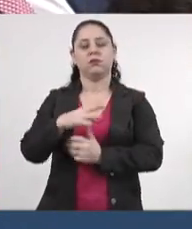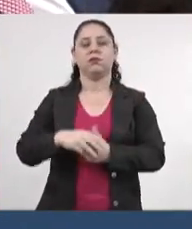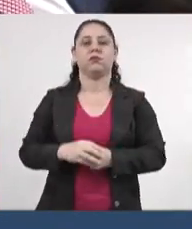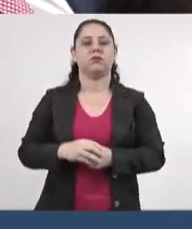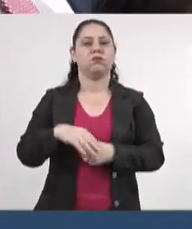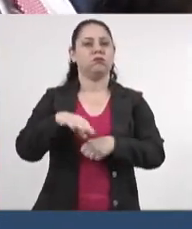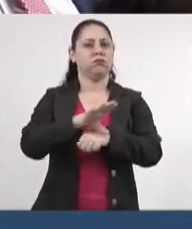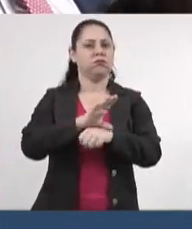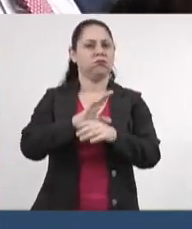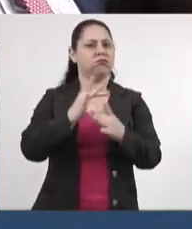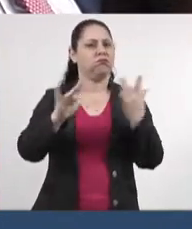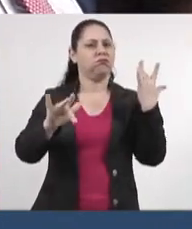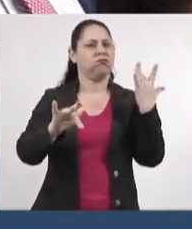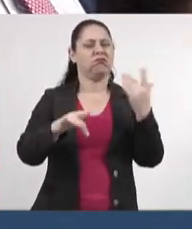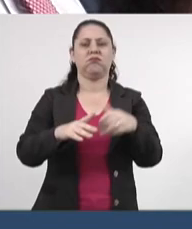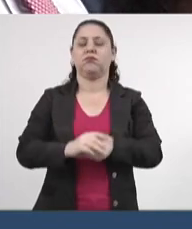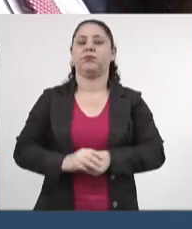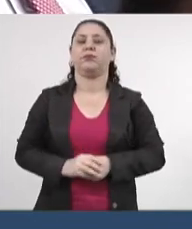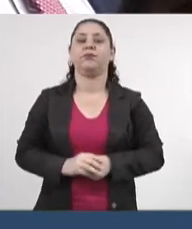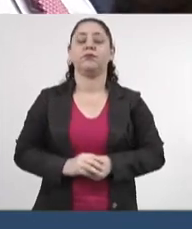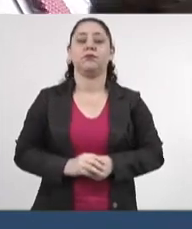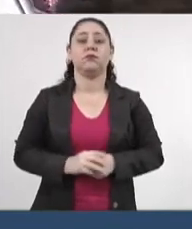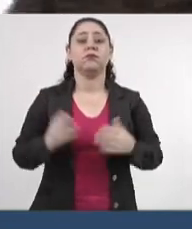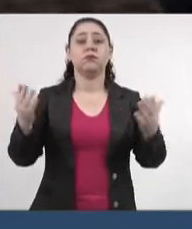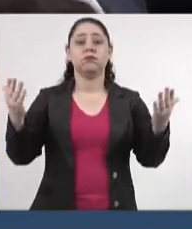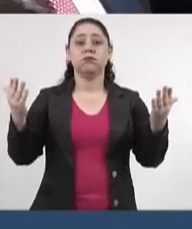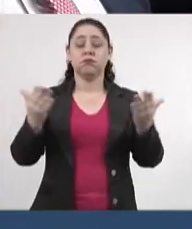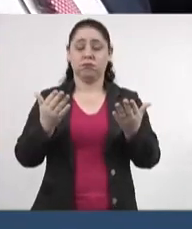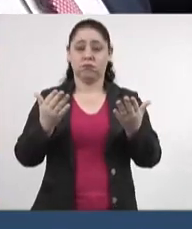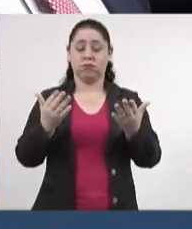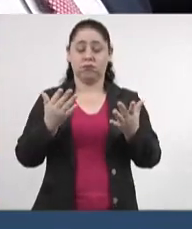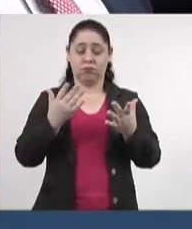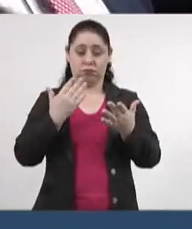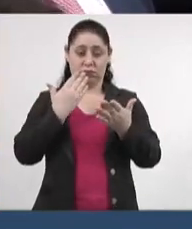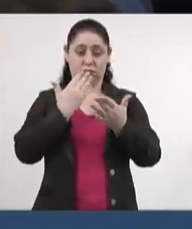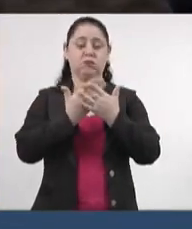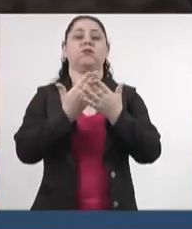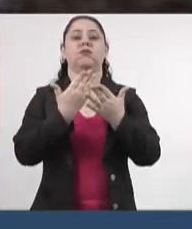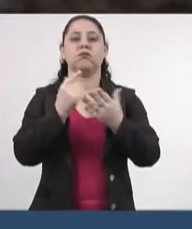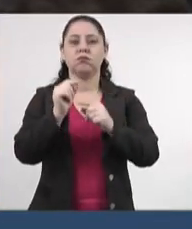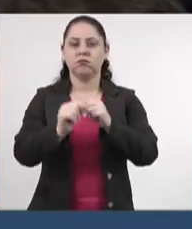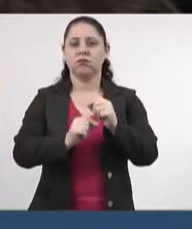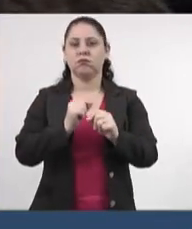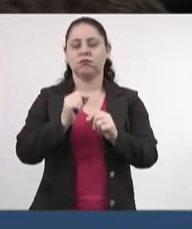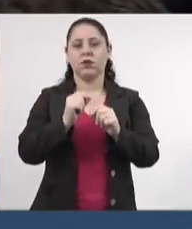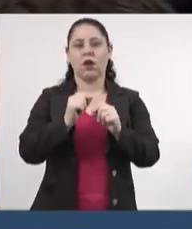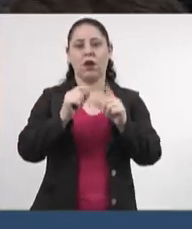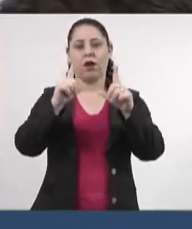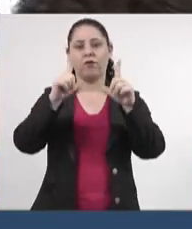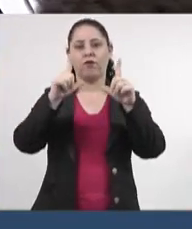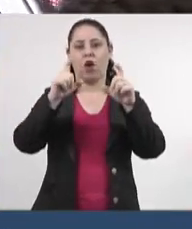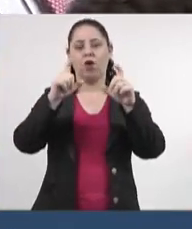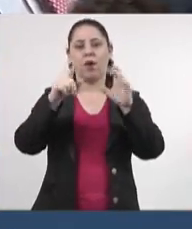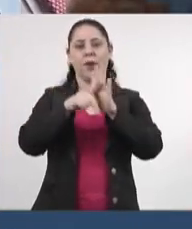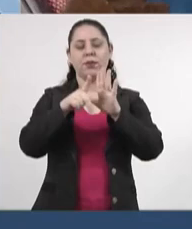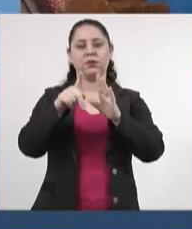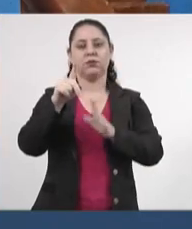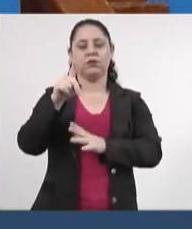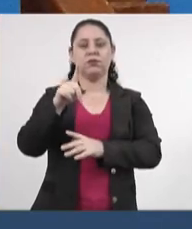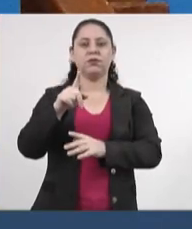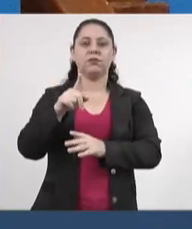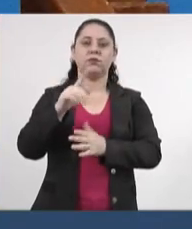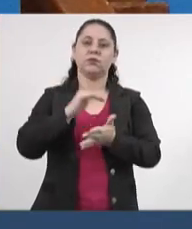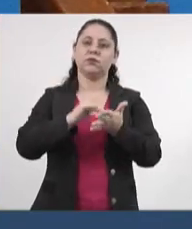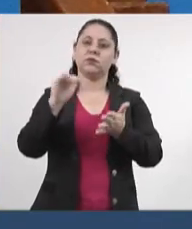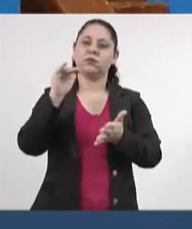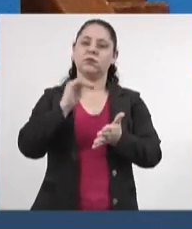hoje, deputado Rafael Tavares, eu me deparo com essa publicação da